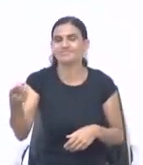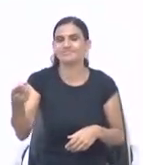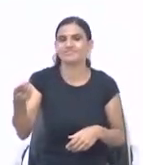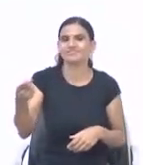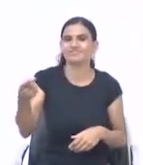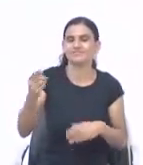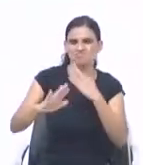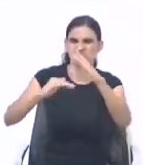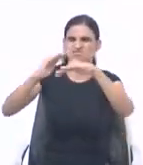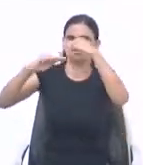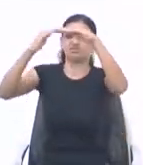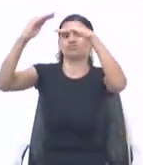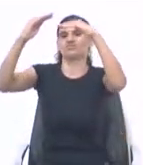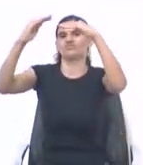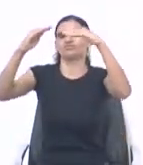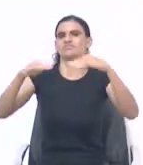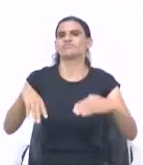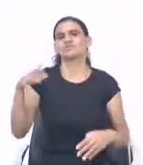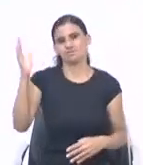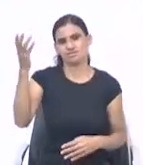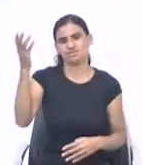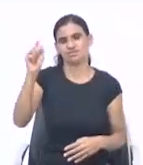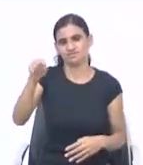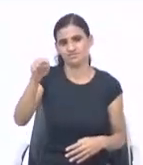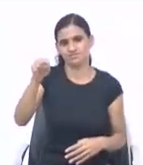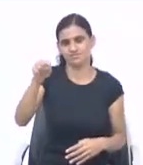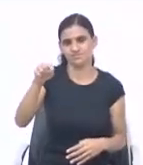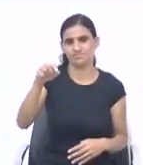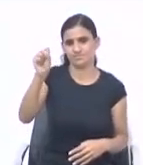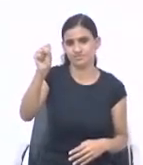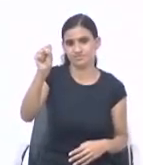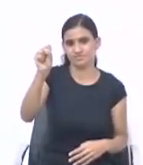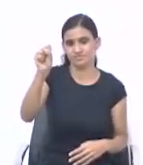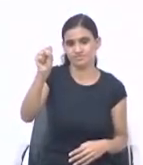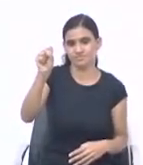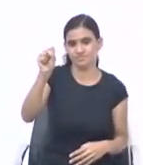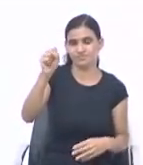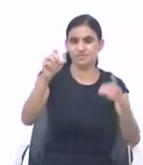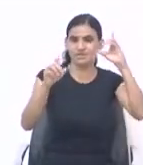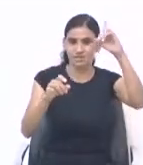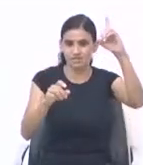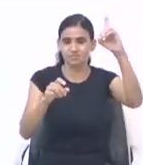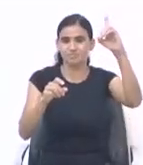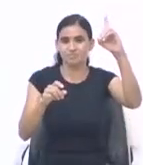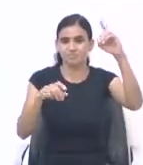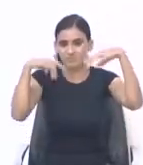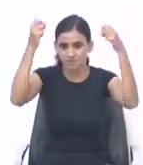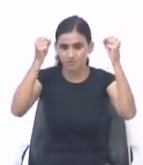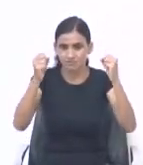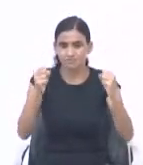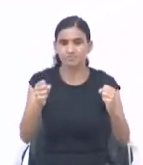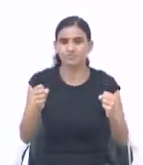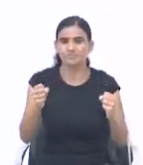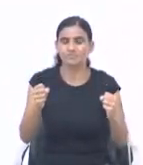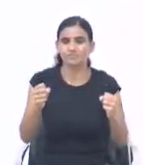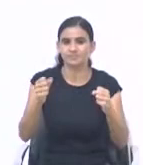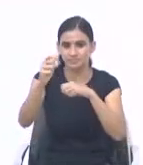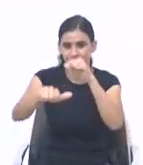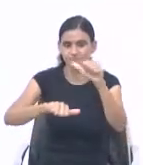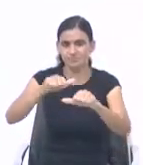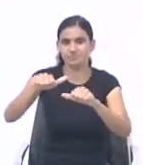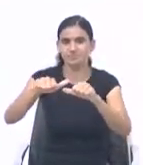multiplicação acontecerá. Veja que é versículo de número 8. E Deus, aleluia, é poderoso para tornar